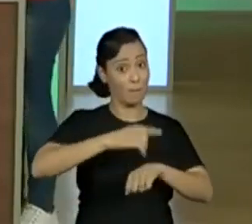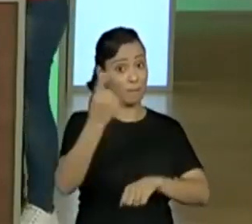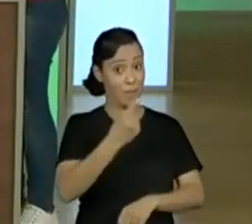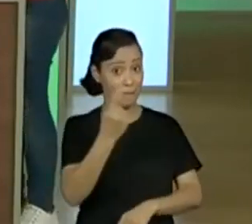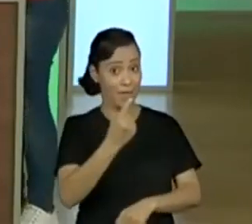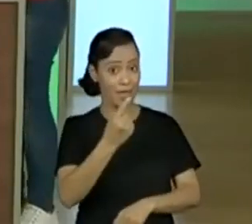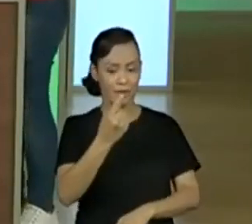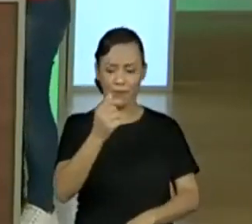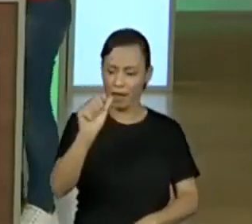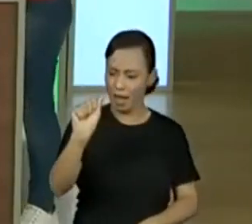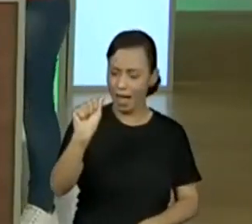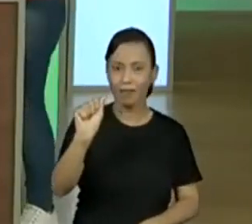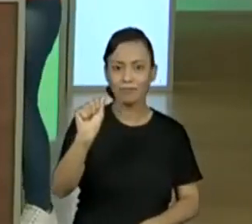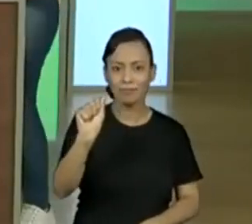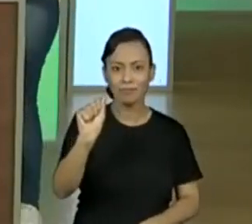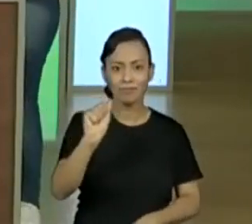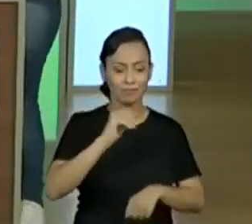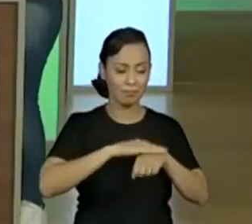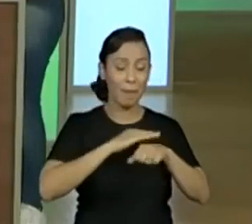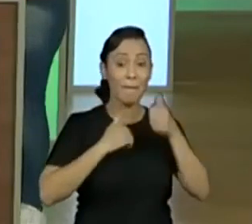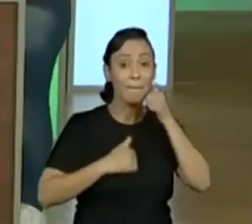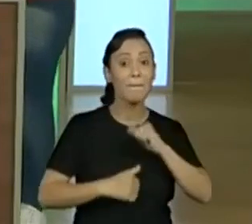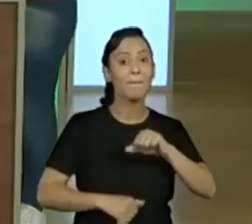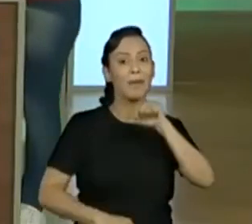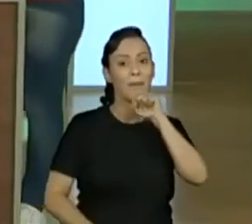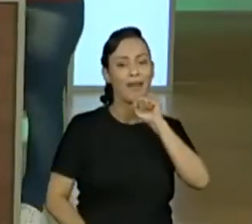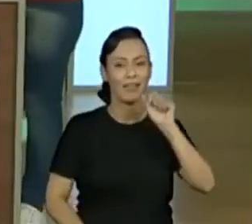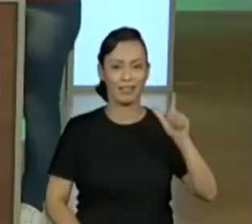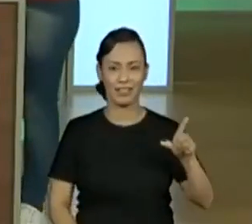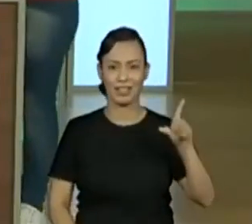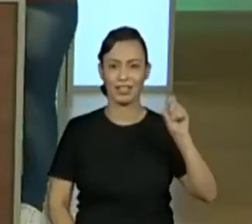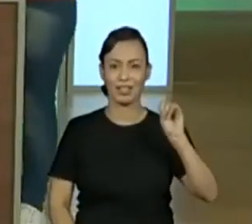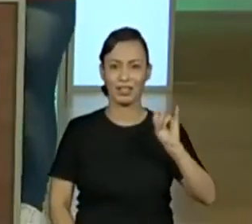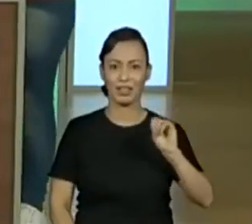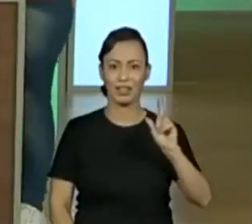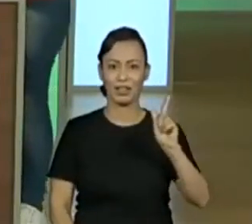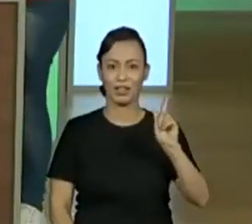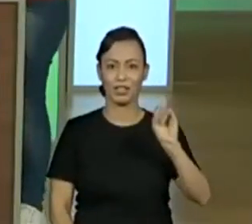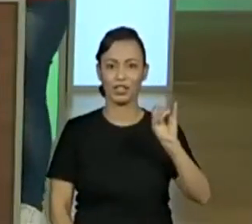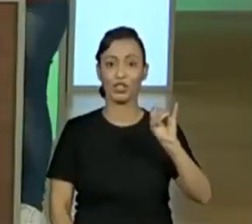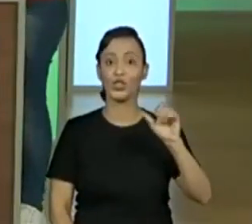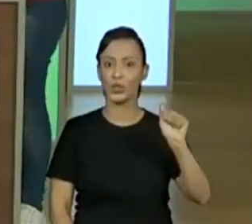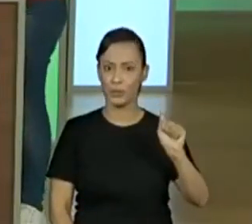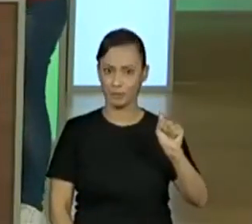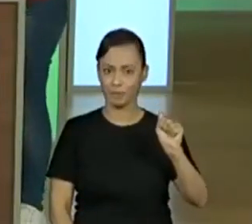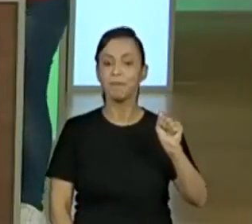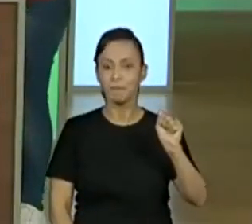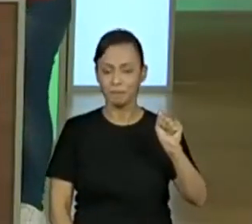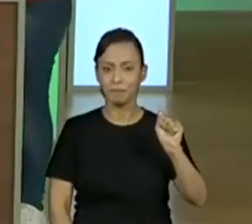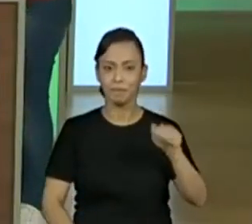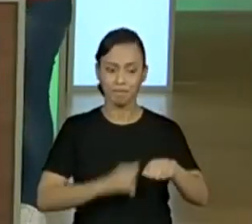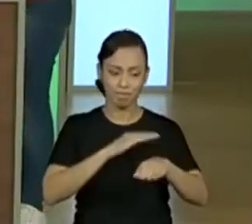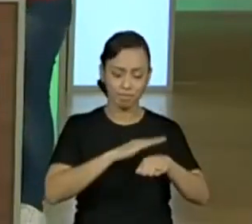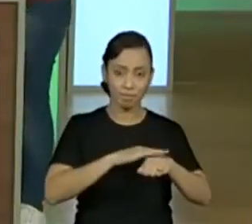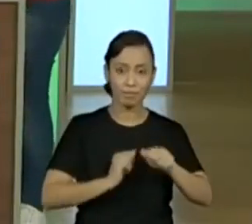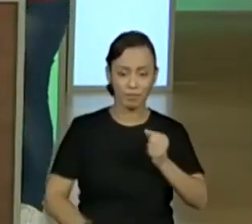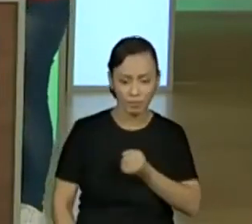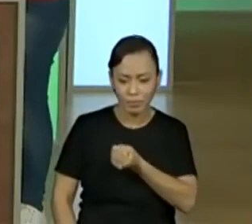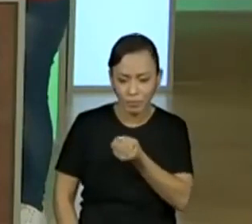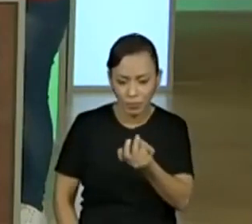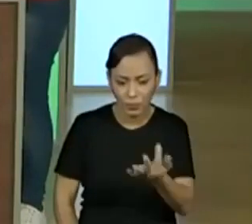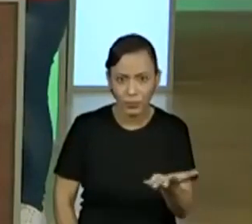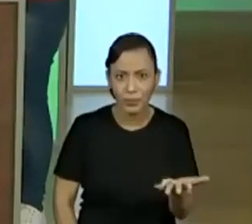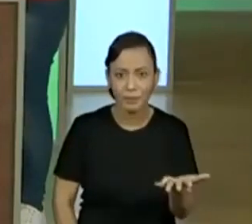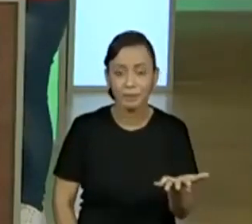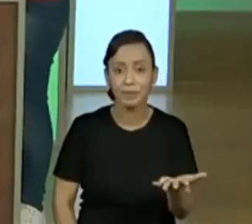Lígia. Da Lígia, que é a mãe ali, né? A mamãe ali da família. Então, a gente tem A.